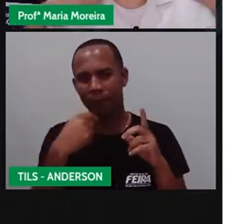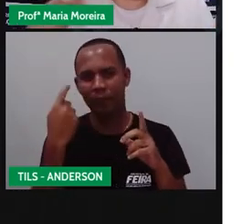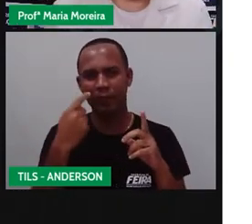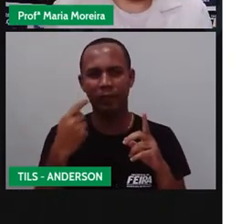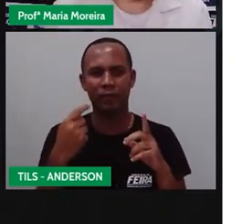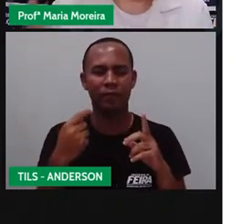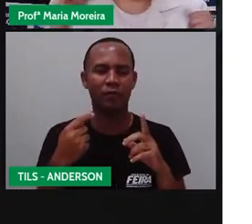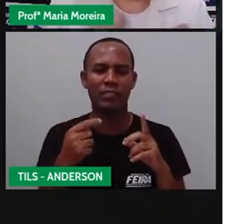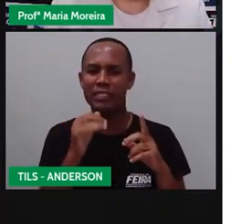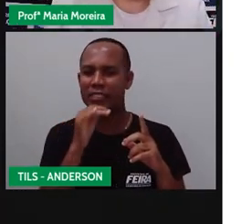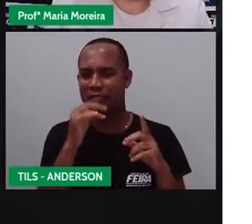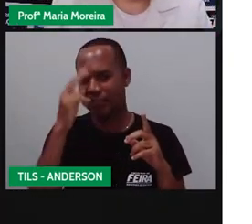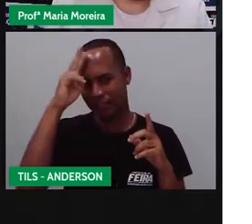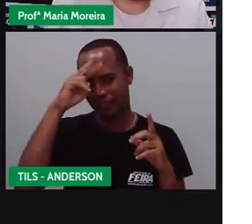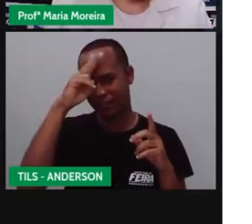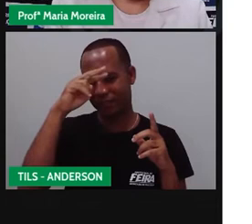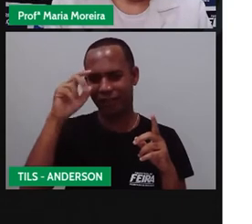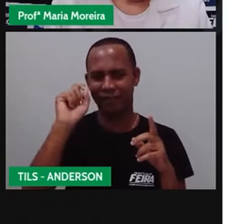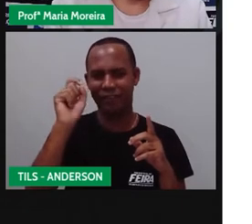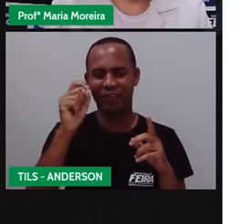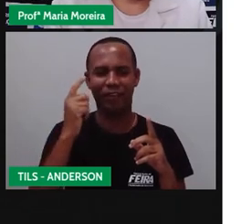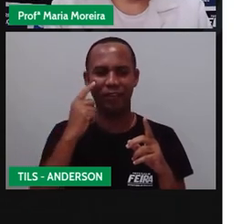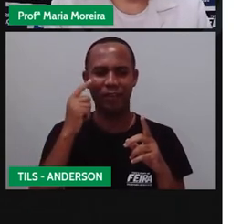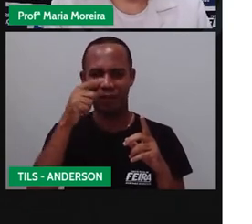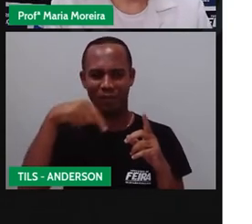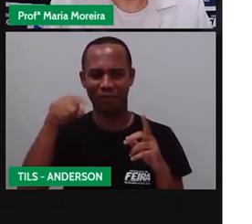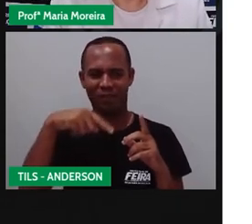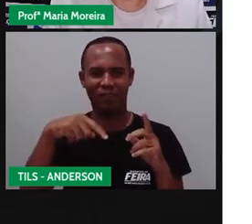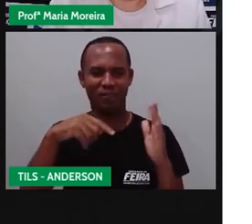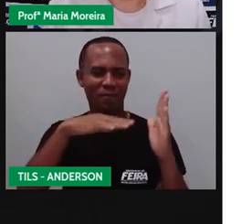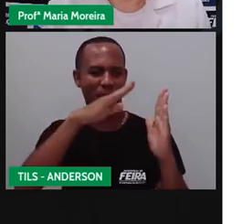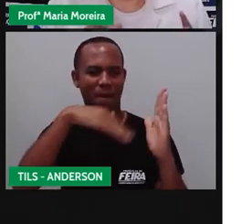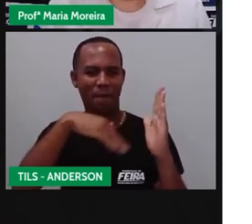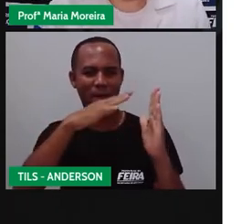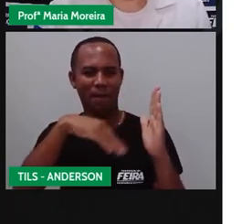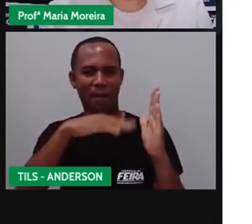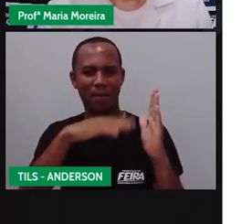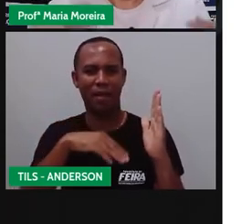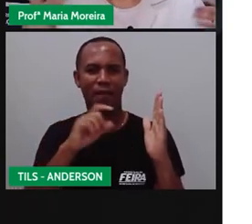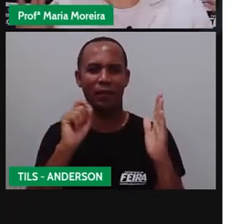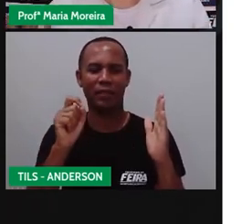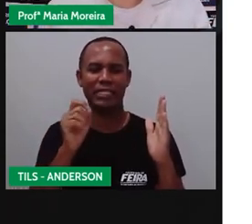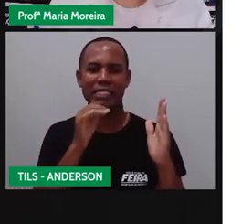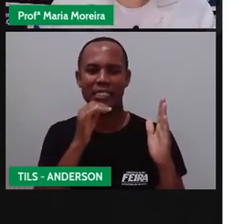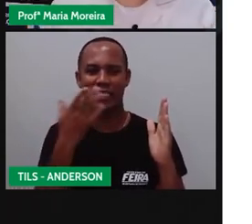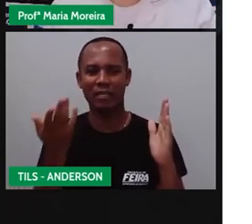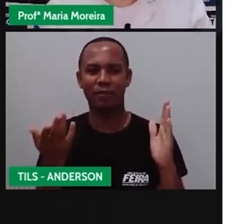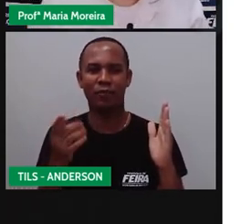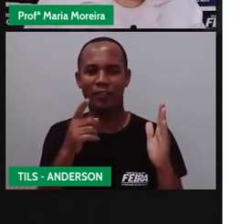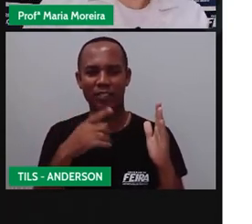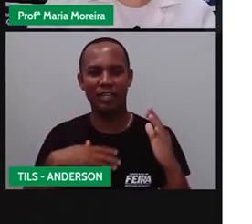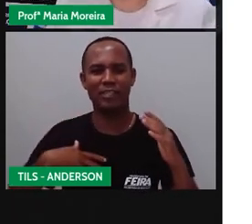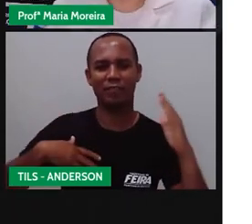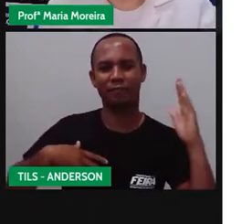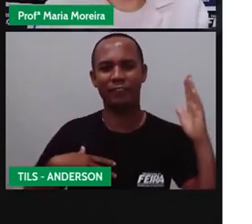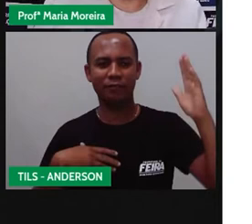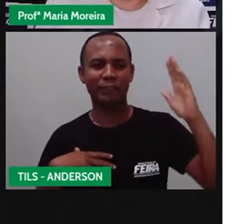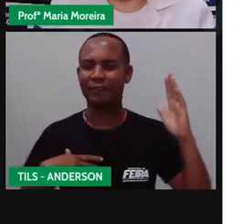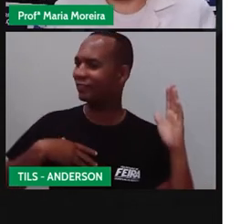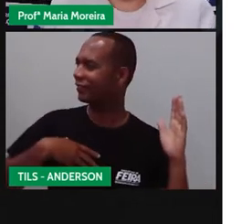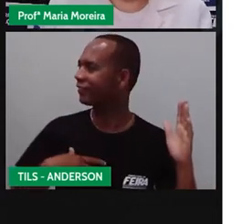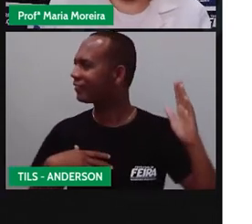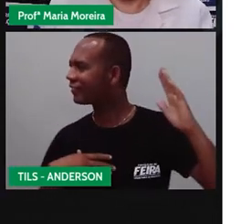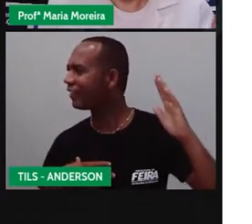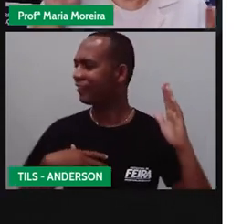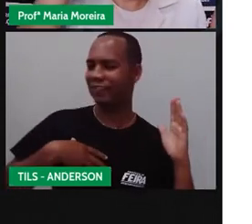Quando você pinta... Lembra da tela que a gente pintou de Itacila? Pois é, quando você pinta, quando você dança, que a Pró dançou forró